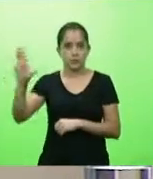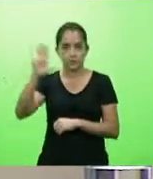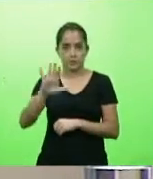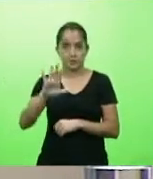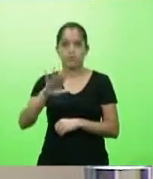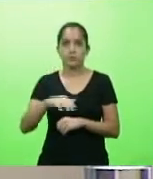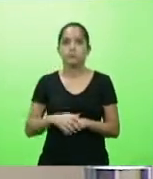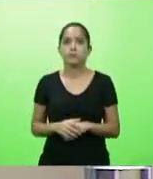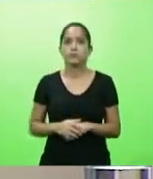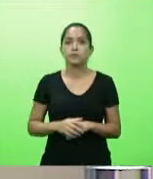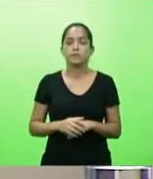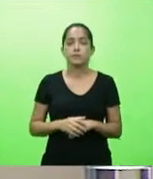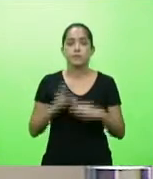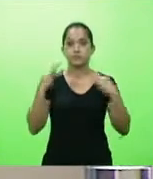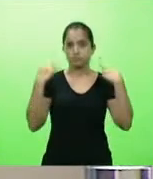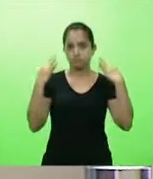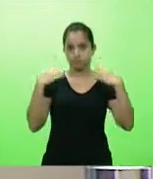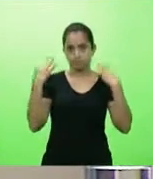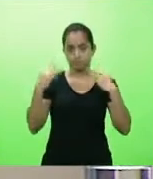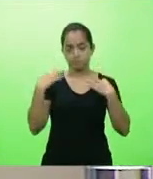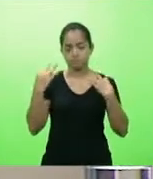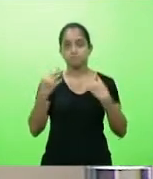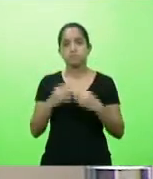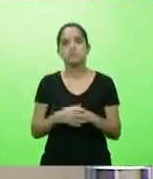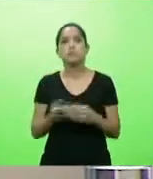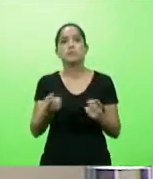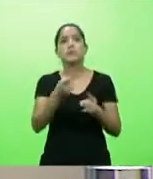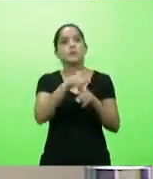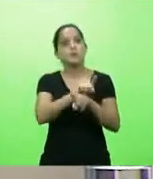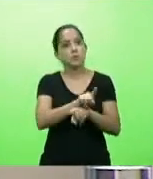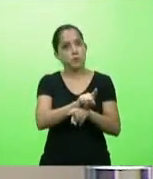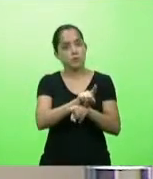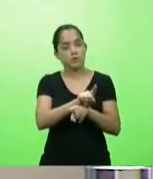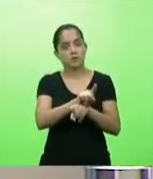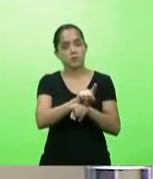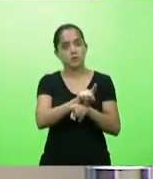Comissão de Constituição e Justiça apresentou o parecer contrário e será